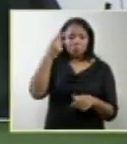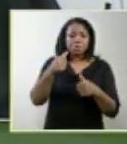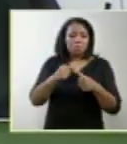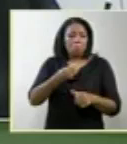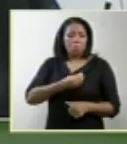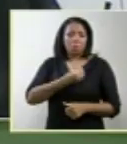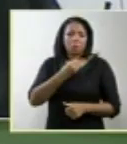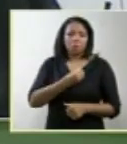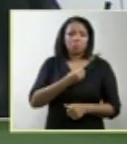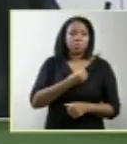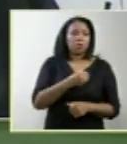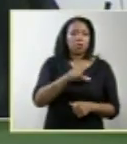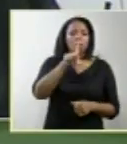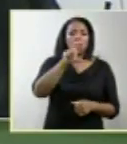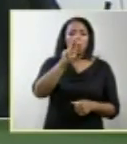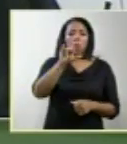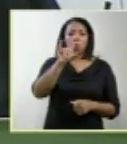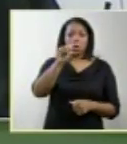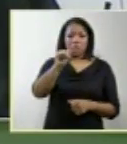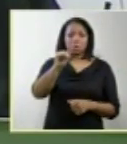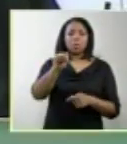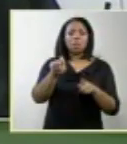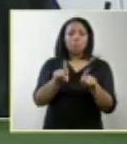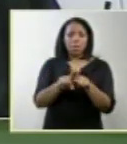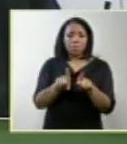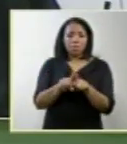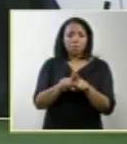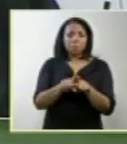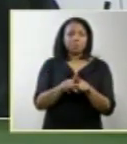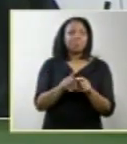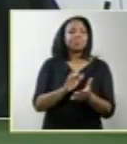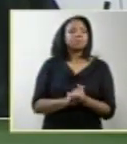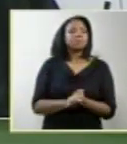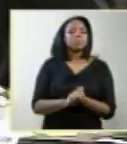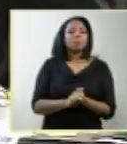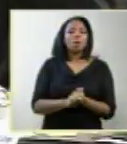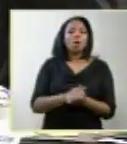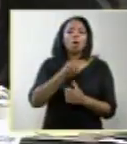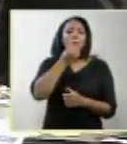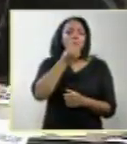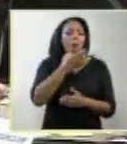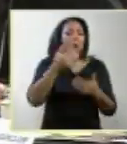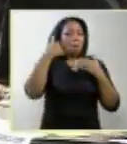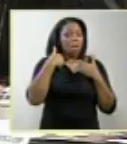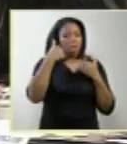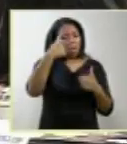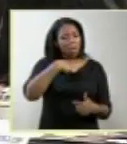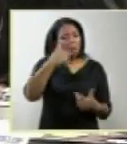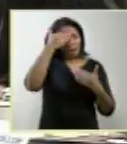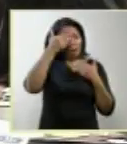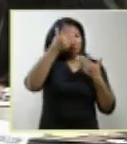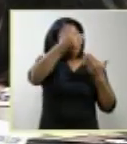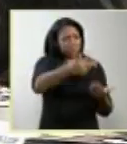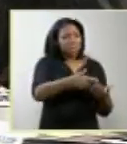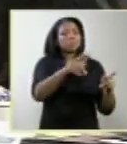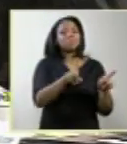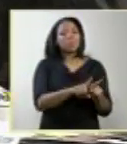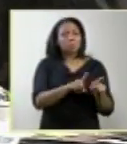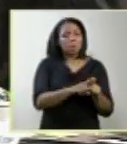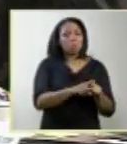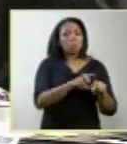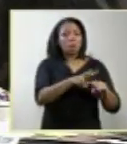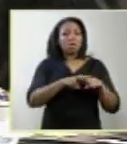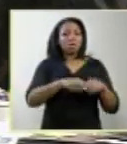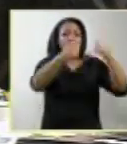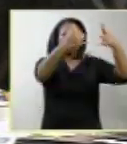doutor Luiz Roberto Barroso. Ministro Marco Aurélio, eu agradeço ao doutor Everton Petters uma exposição